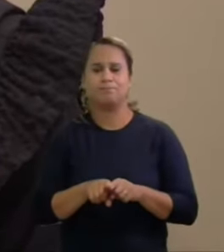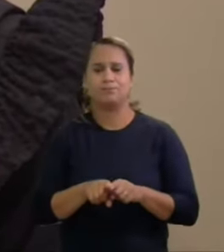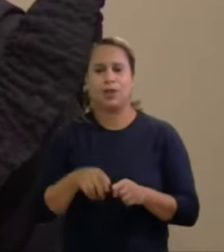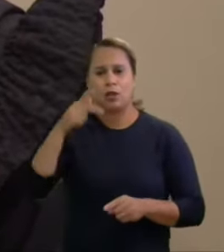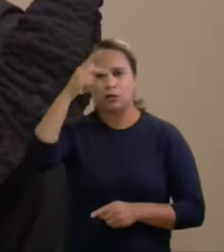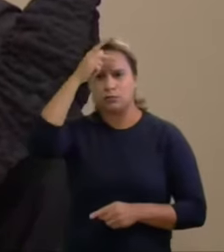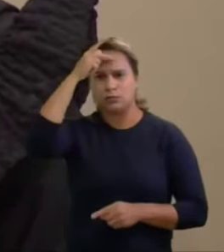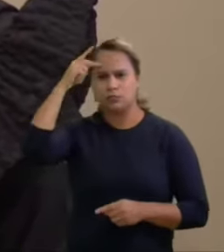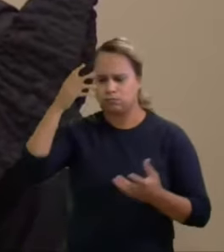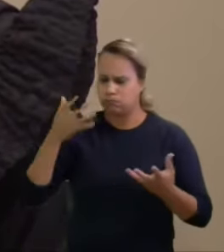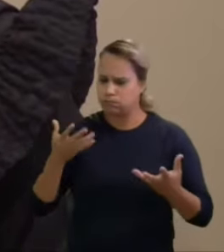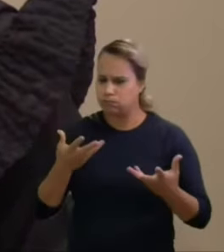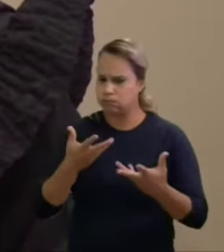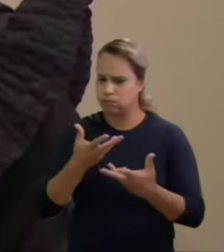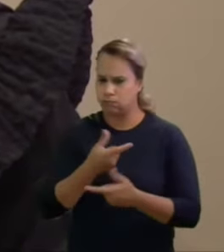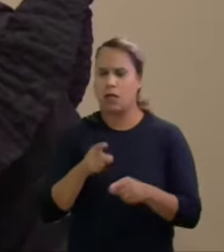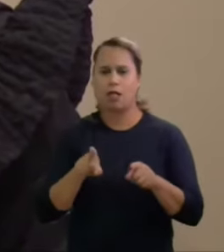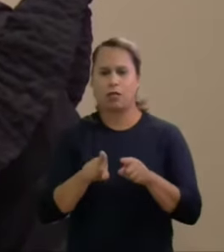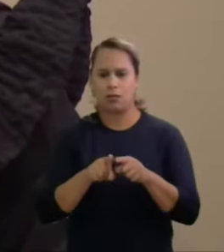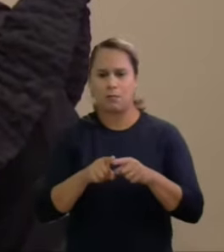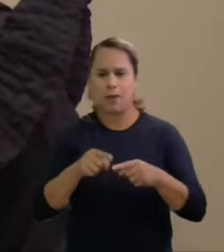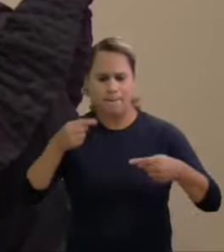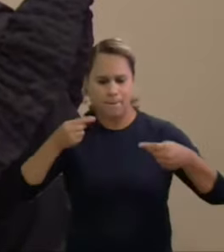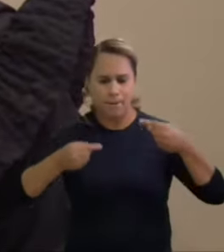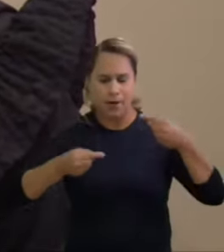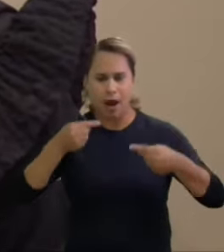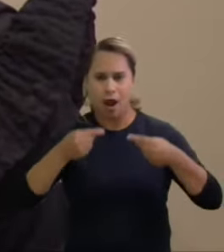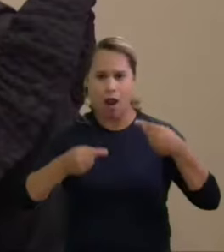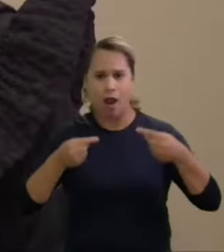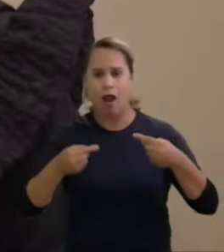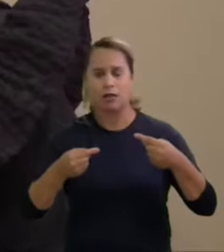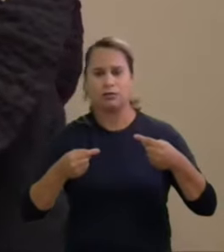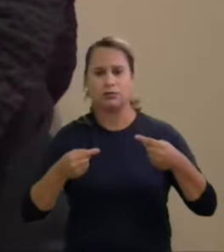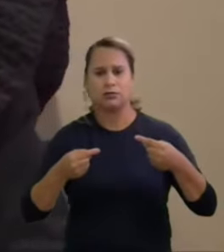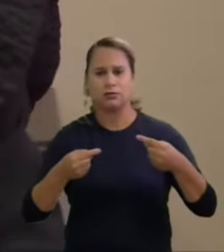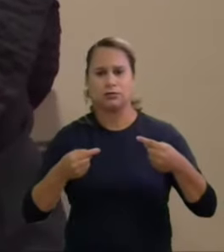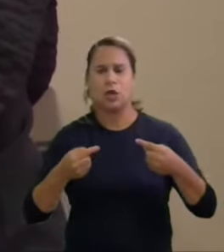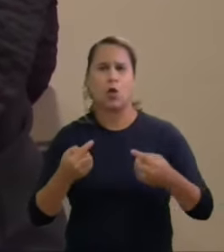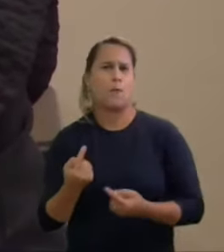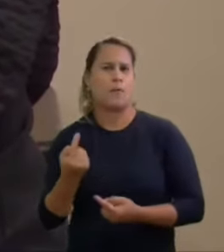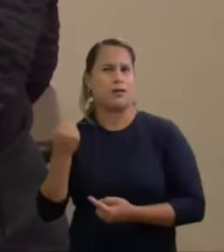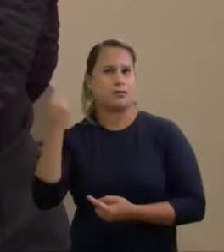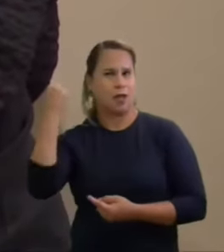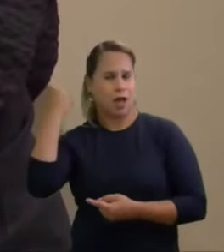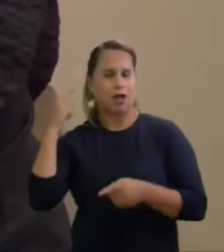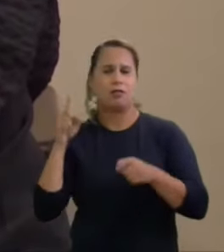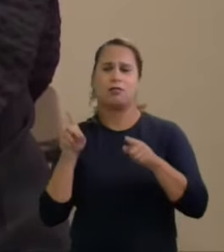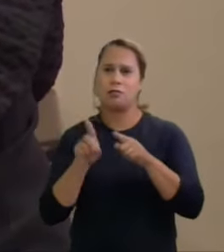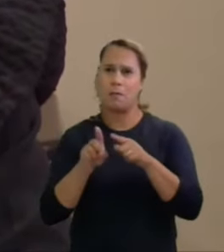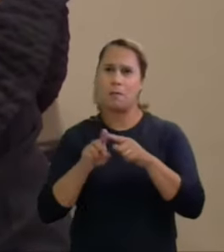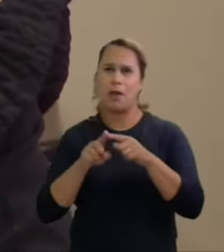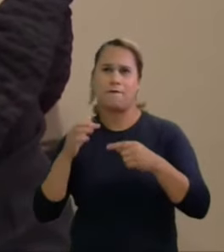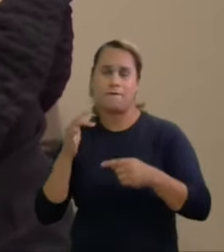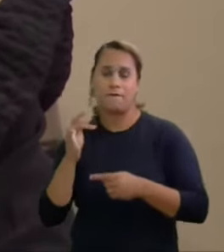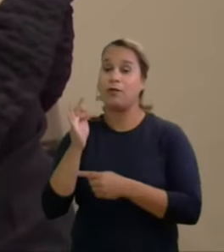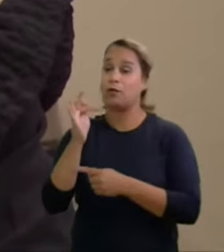vão repercutir não apenas nos assuntos do passado mas nas eleições que estão prestes a acontecer